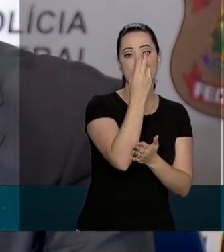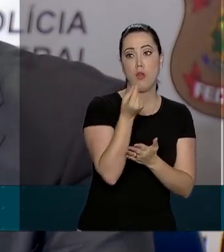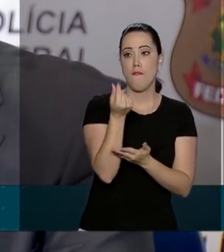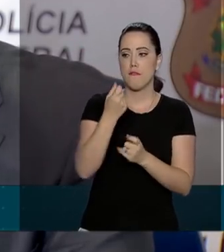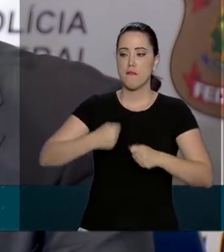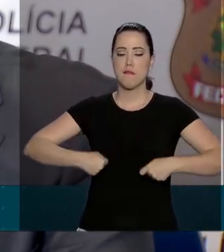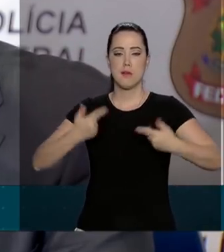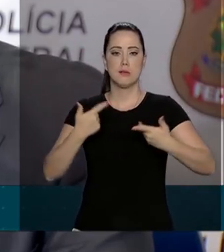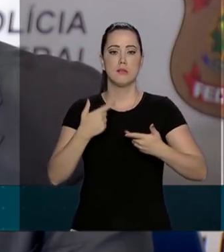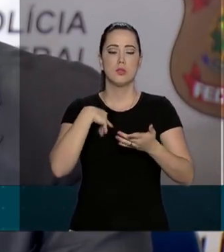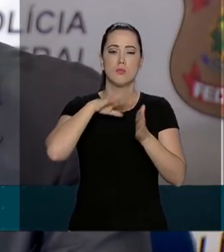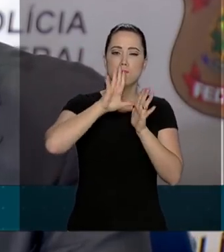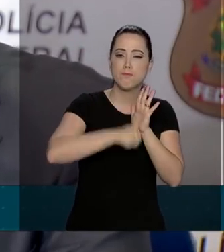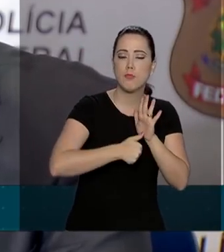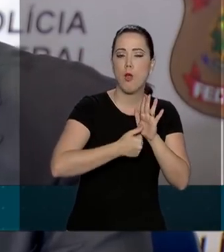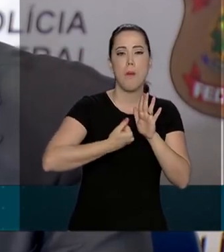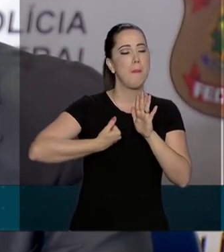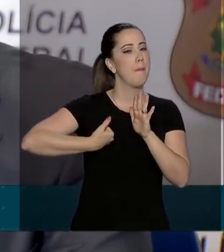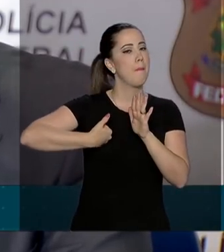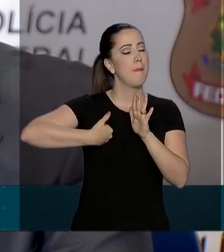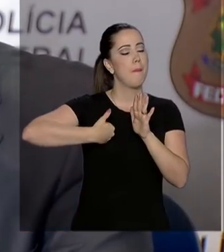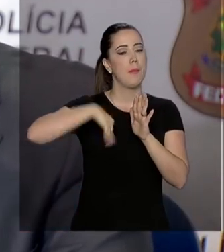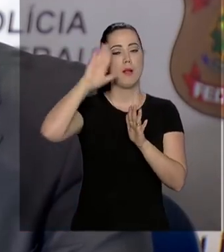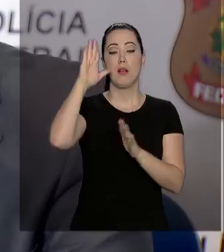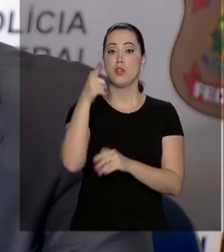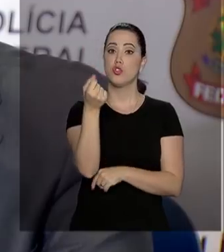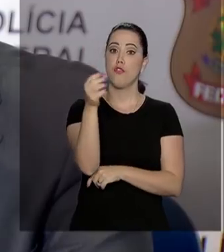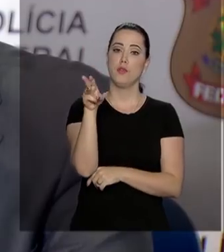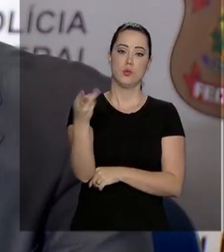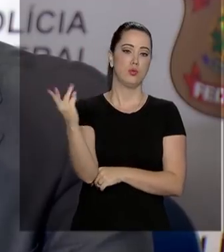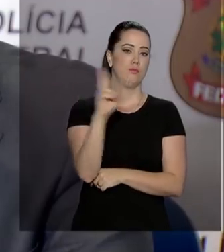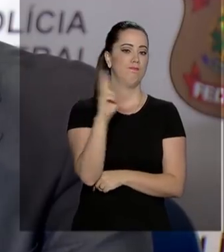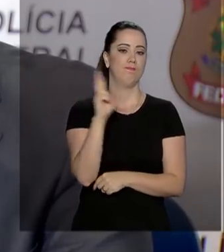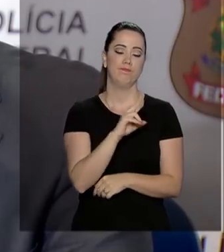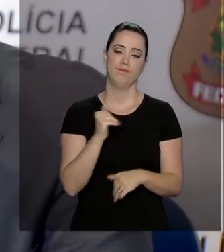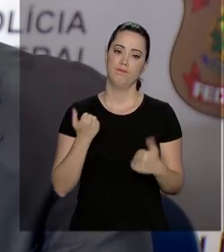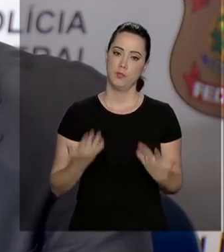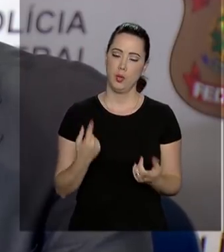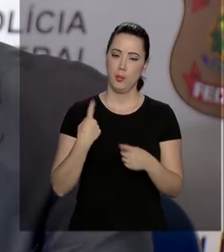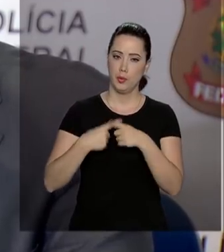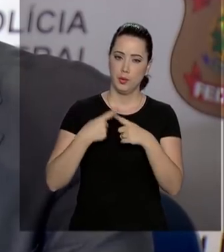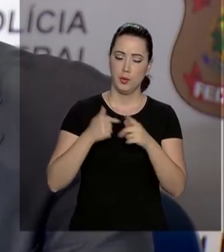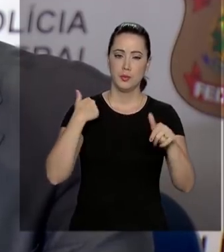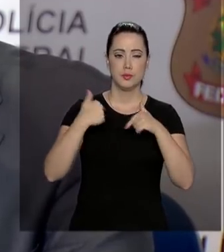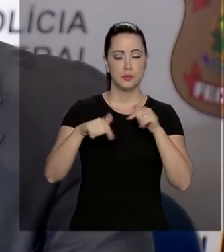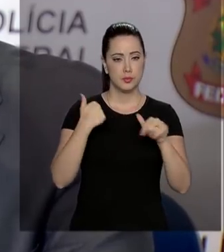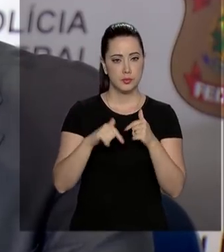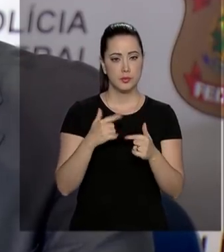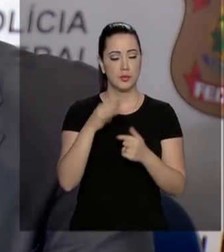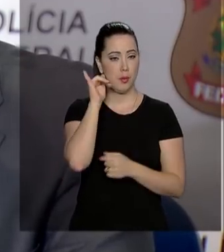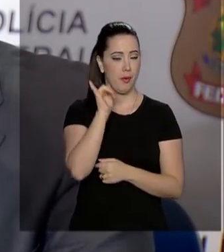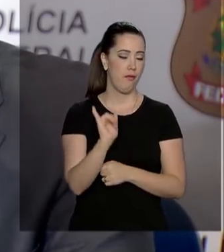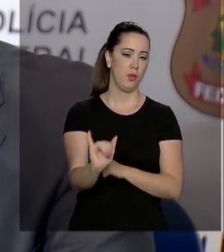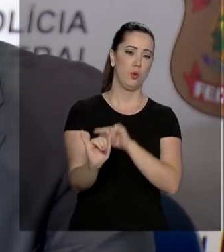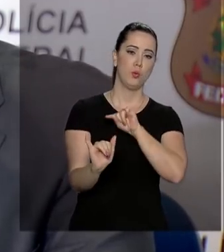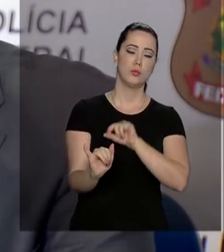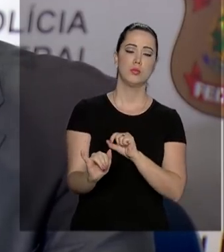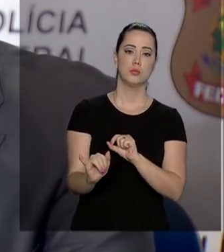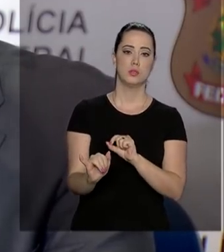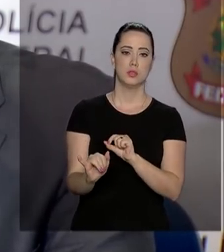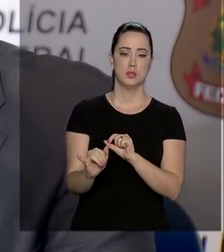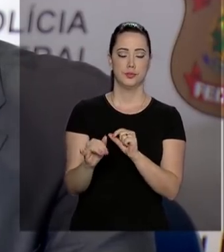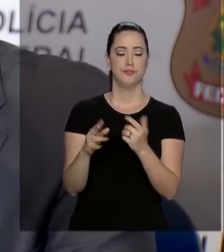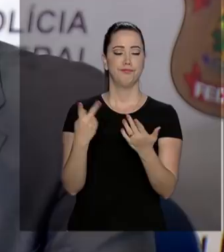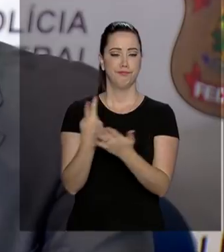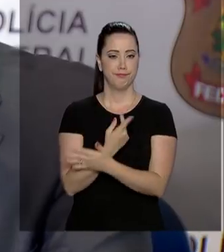foi estimado em um valor superior a R$ 20 milhões. Em razão da operação, ainda evitou-se que fosse